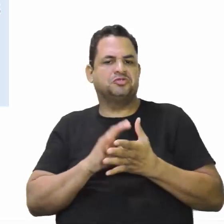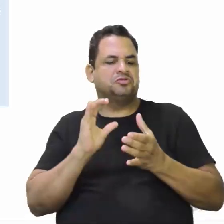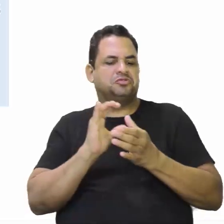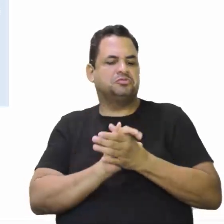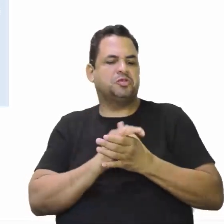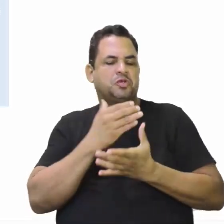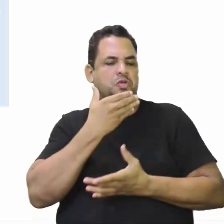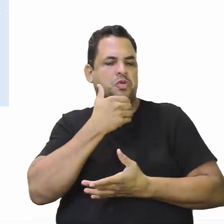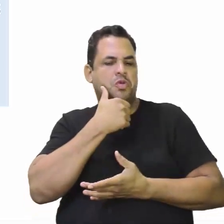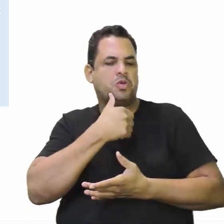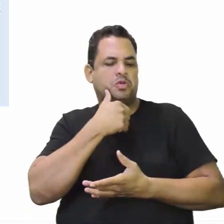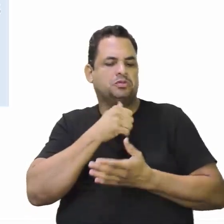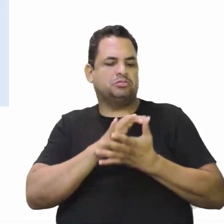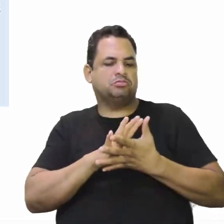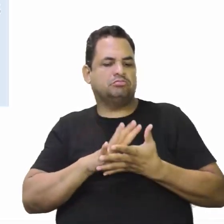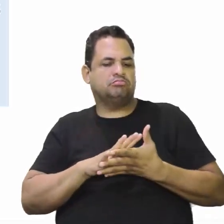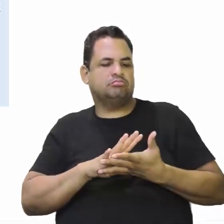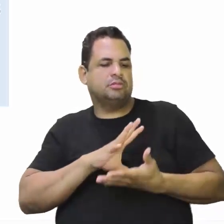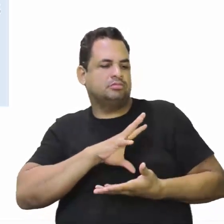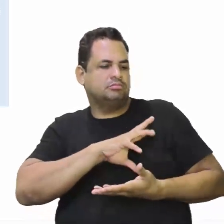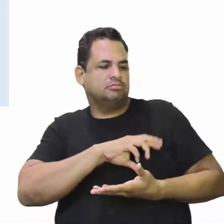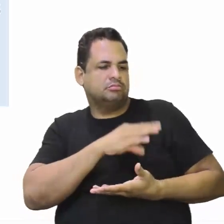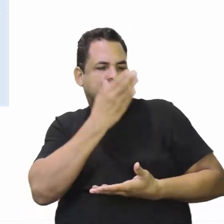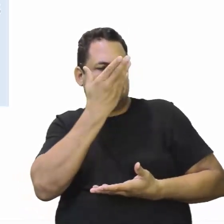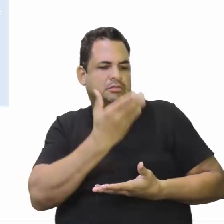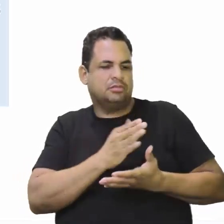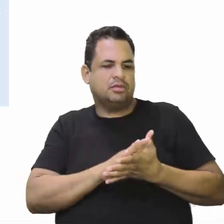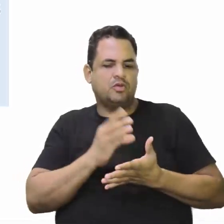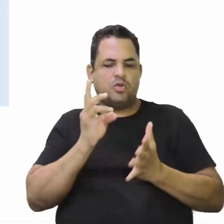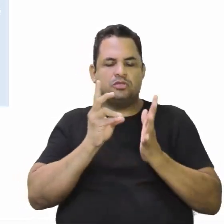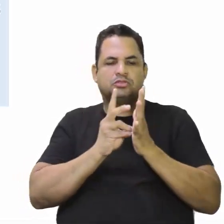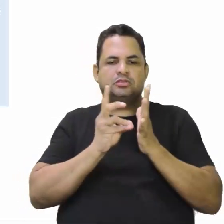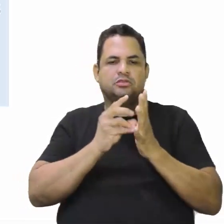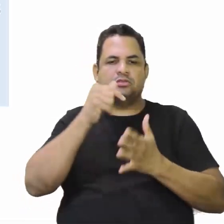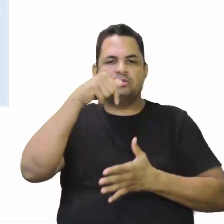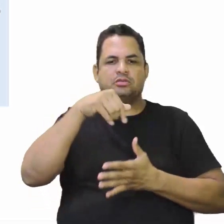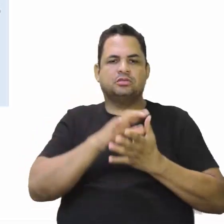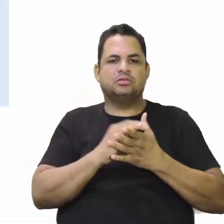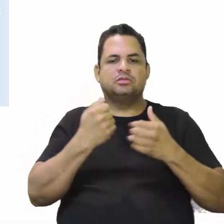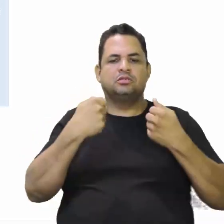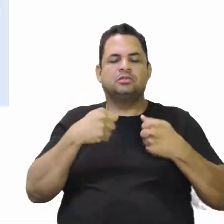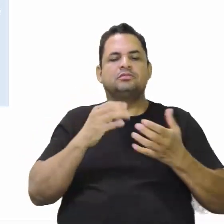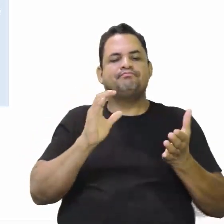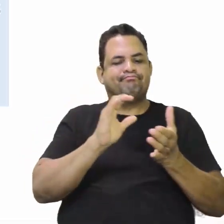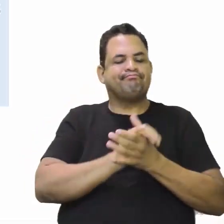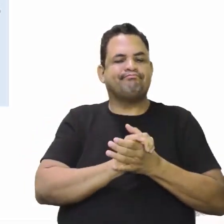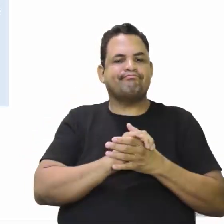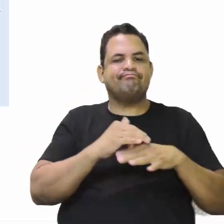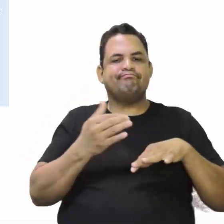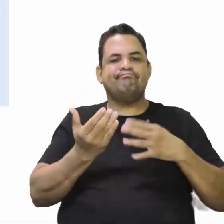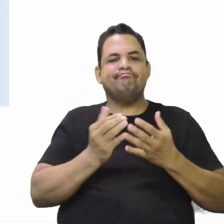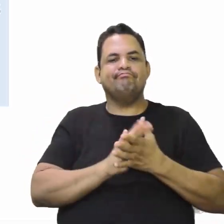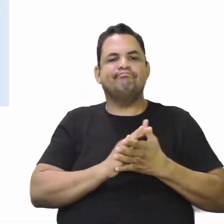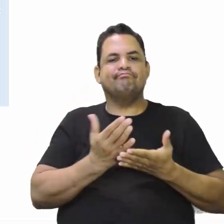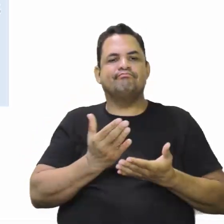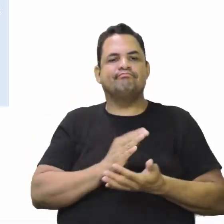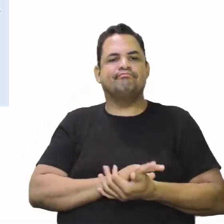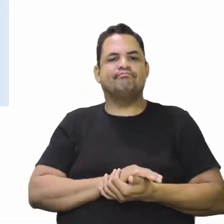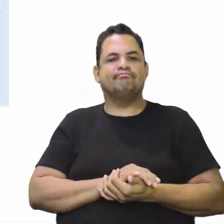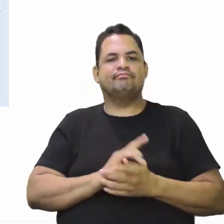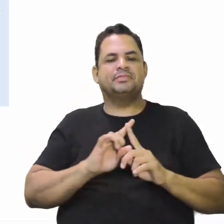Aí ele se apaixonava por uma indígena daquele. Ele poderia casar? Poderia. Mas era desmotivado. Desmotivado